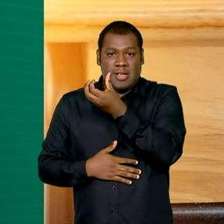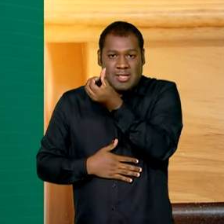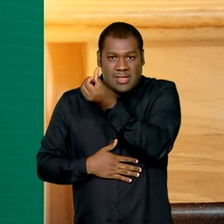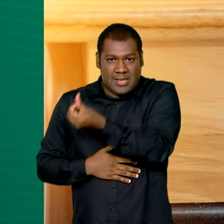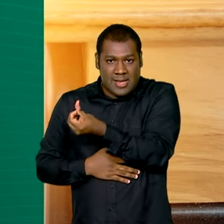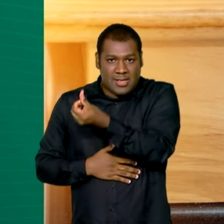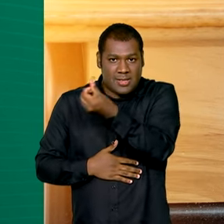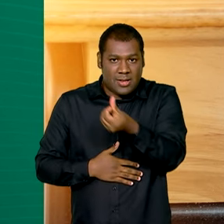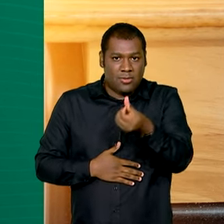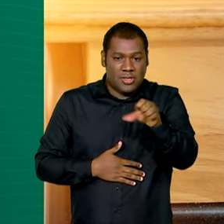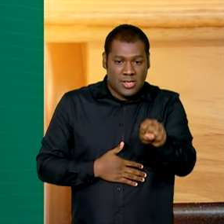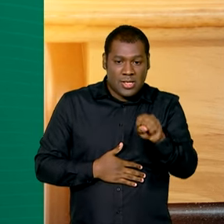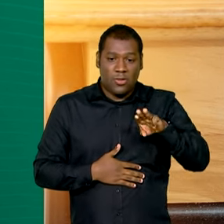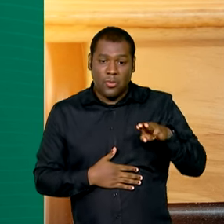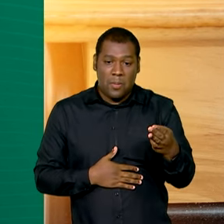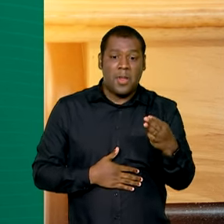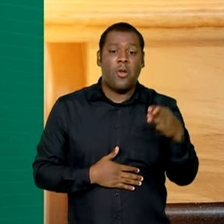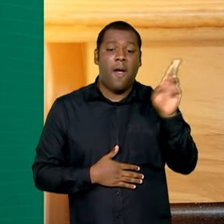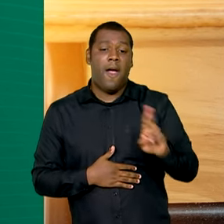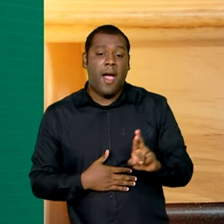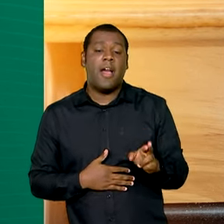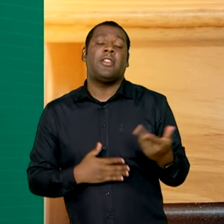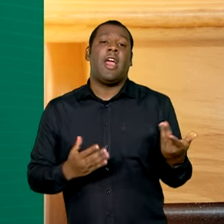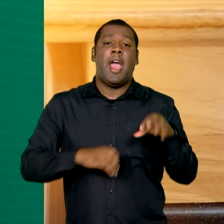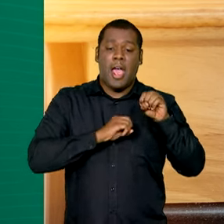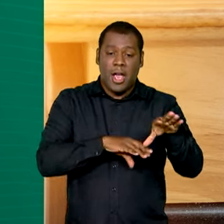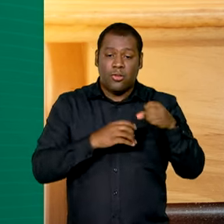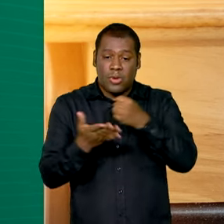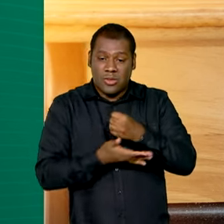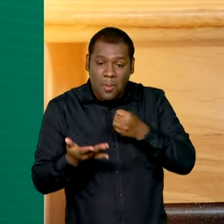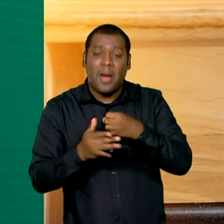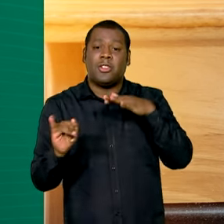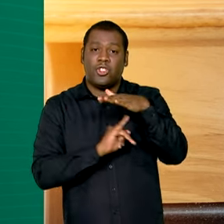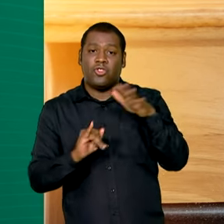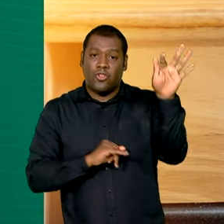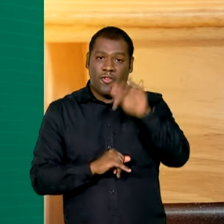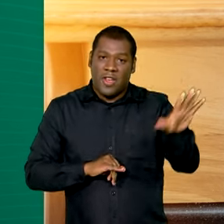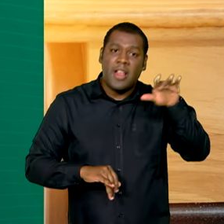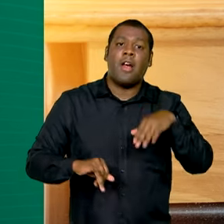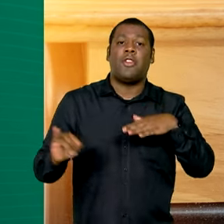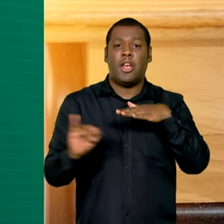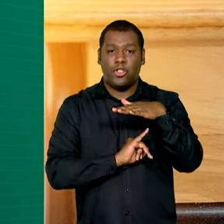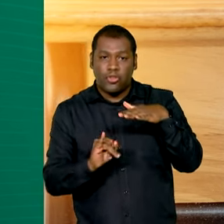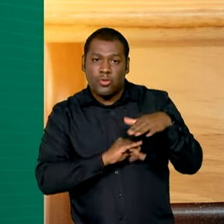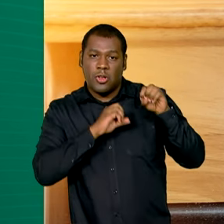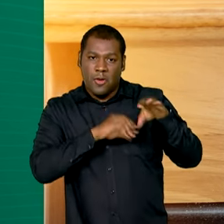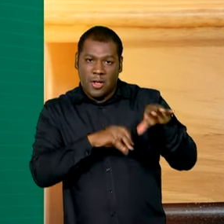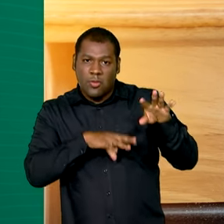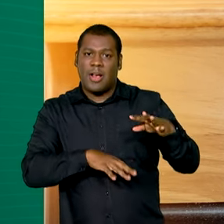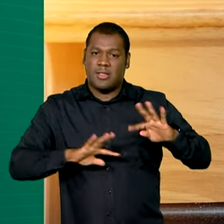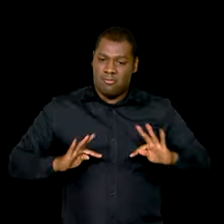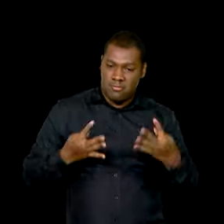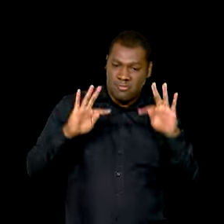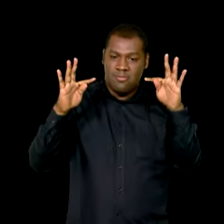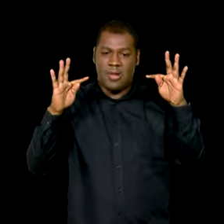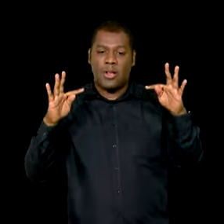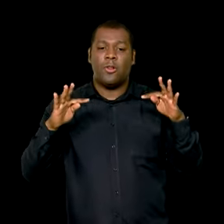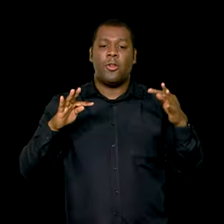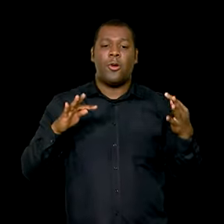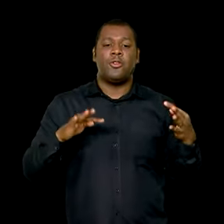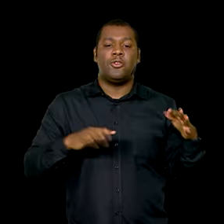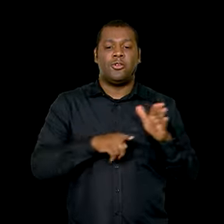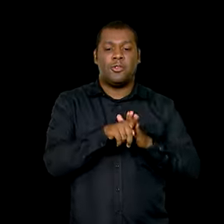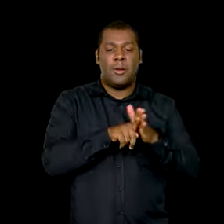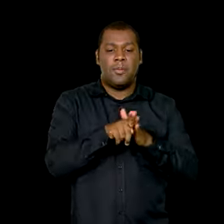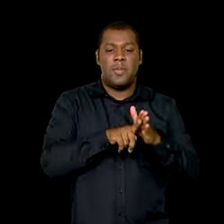para educação básica, institutos federais, educação profissional e tecnológica e inovação e pesquisa. A história